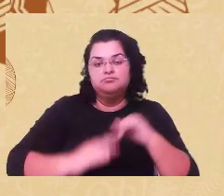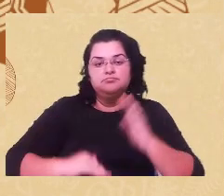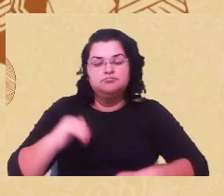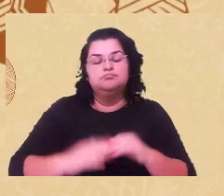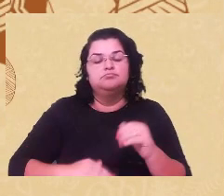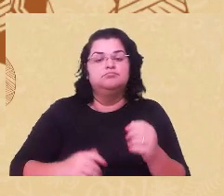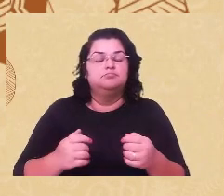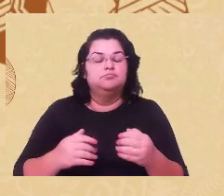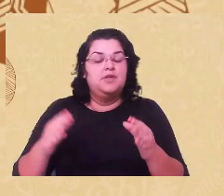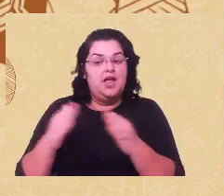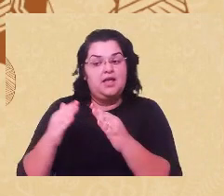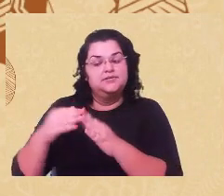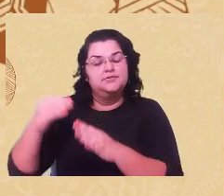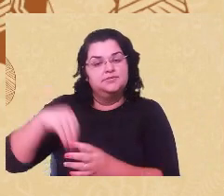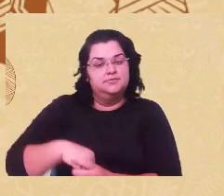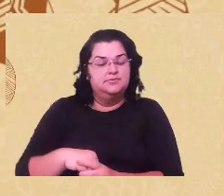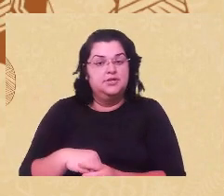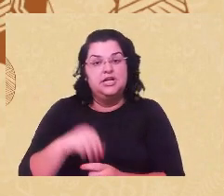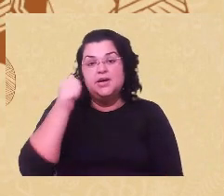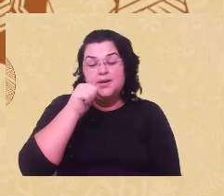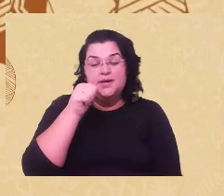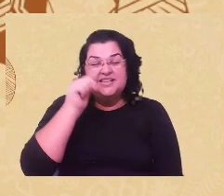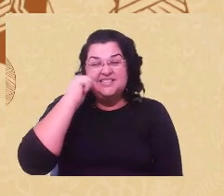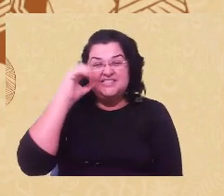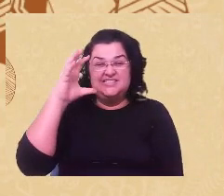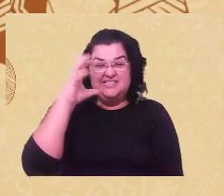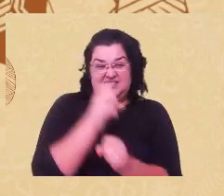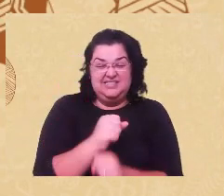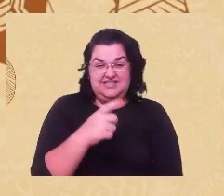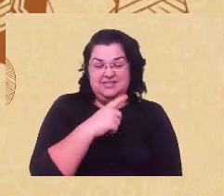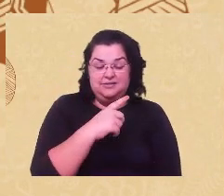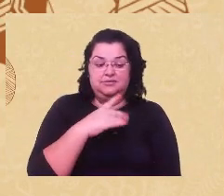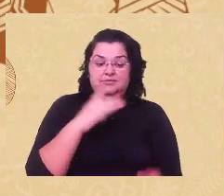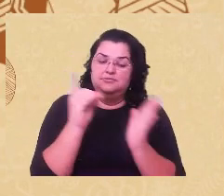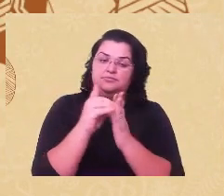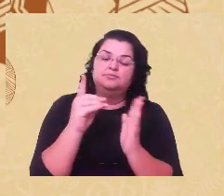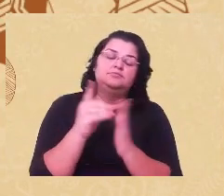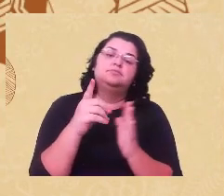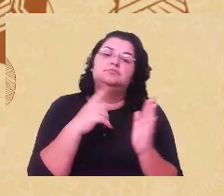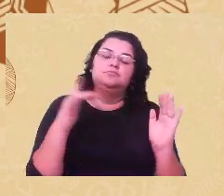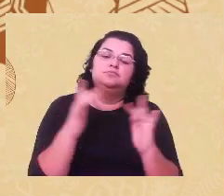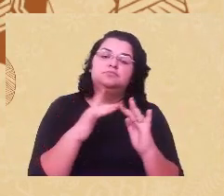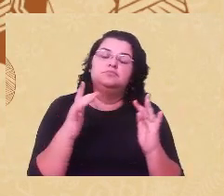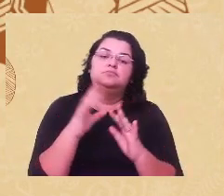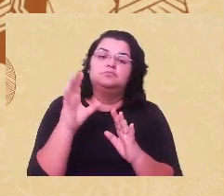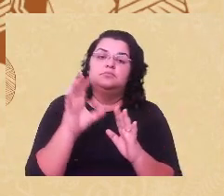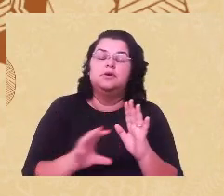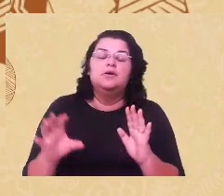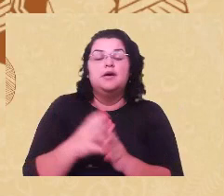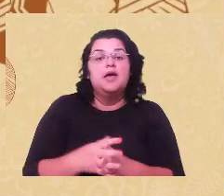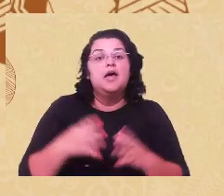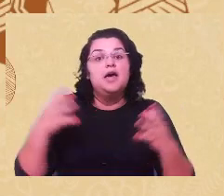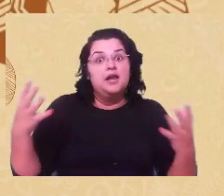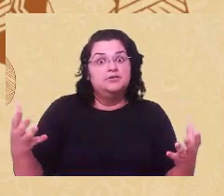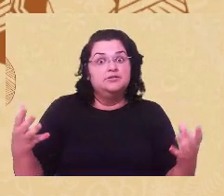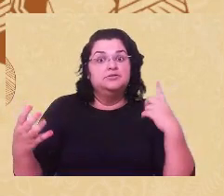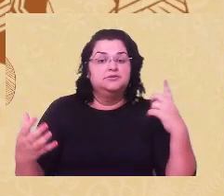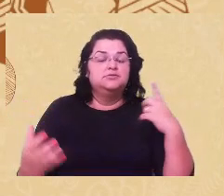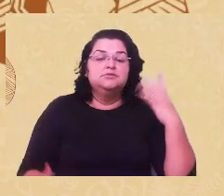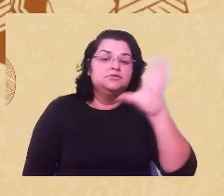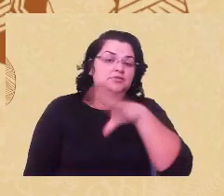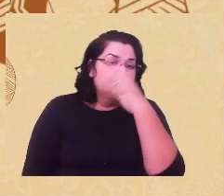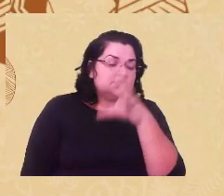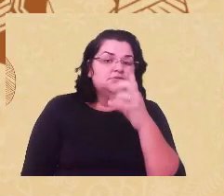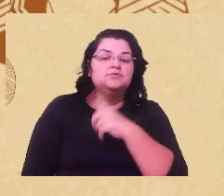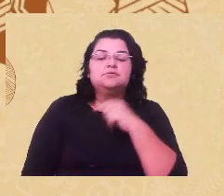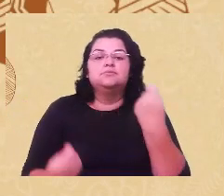domesticados, e as mulheres negras indígenas desumanizadas numa relação com os animais grandes, lidos com o selvagem, que precisam